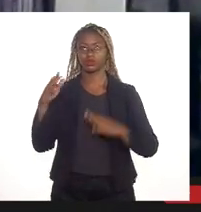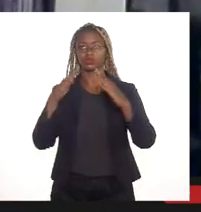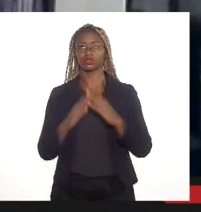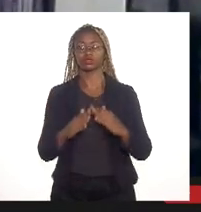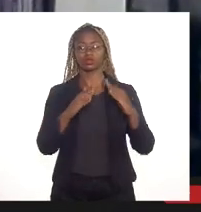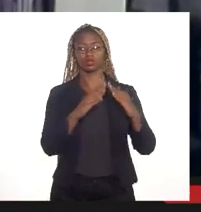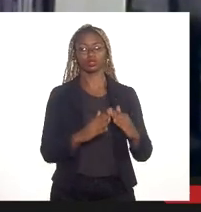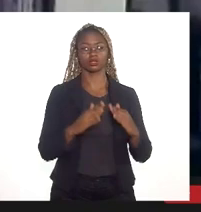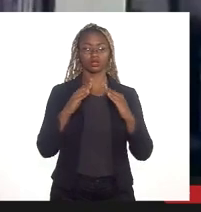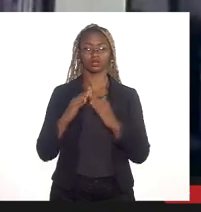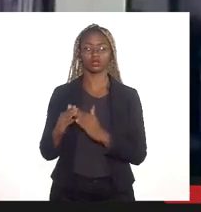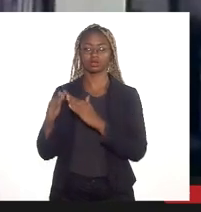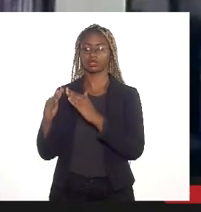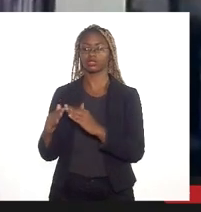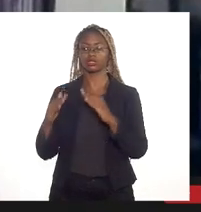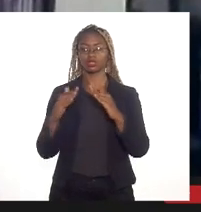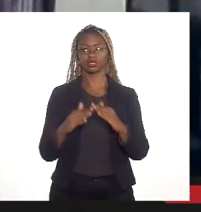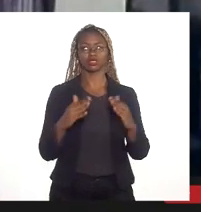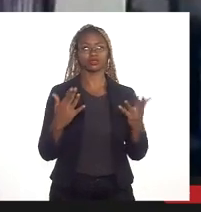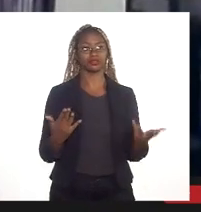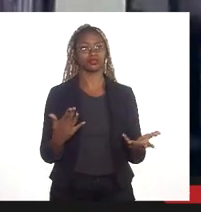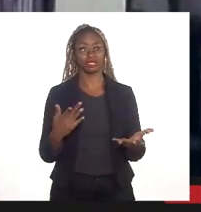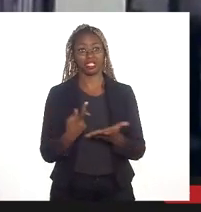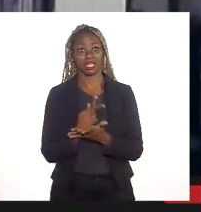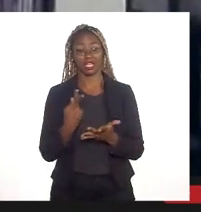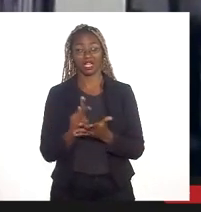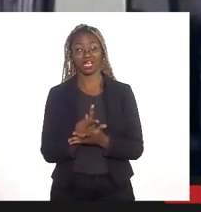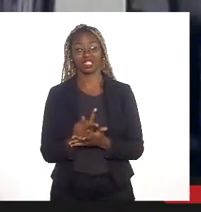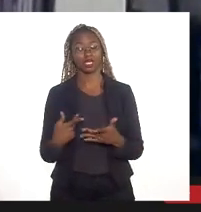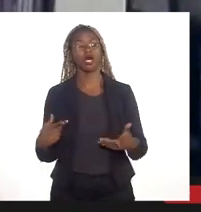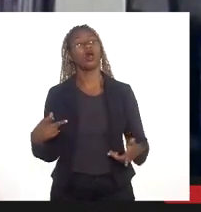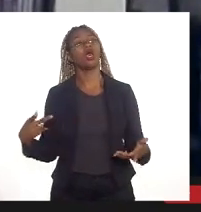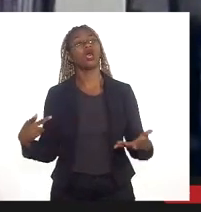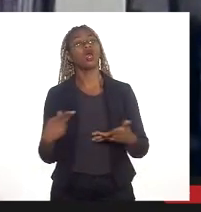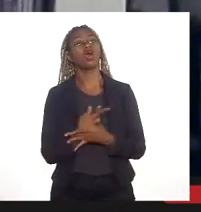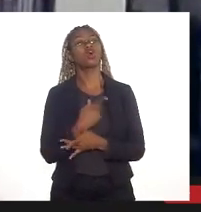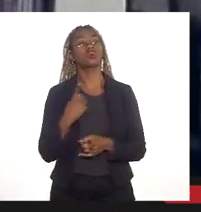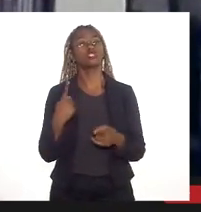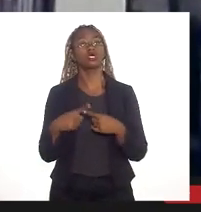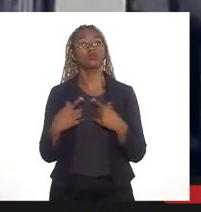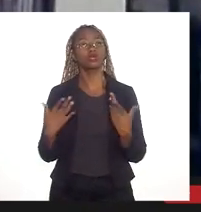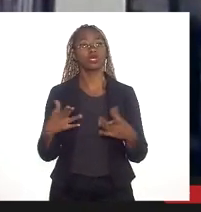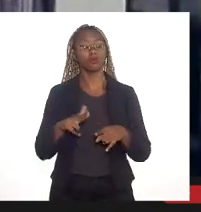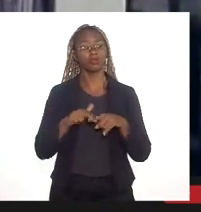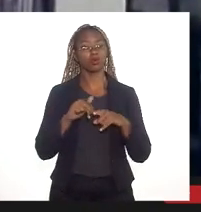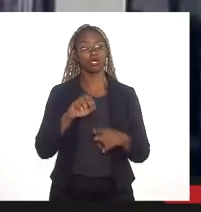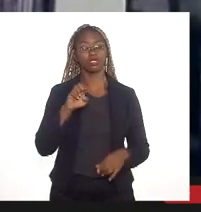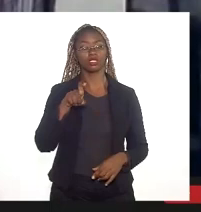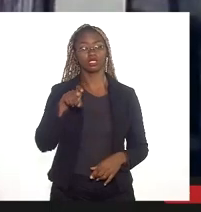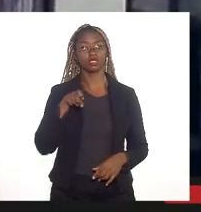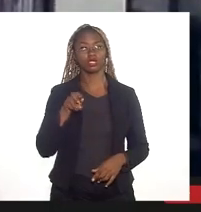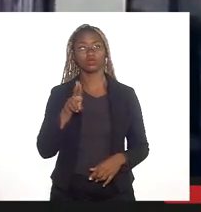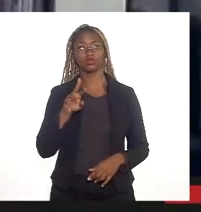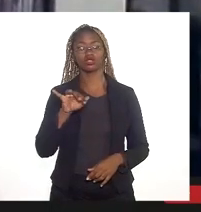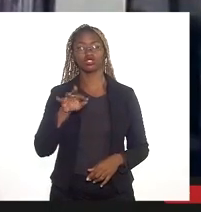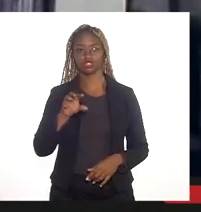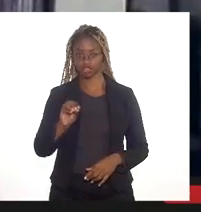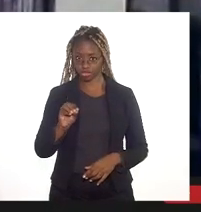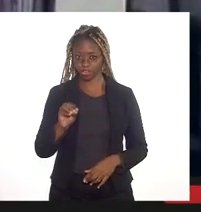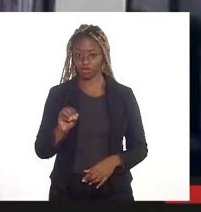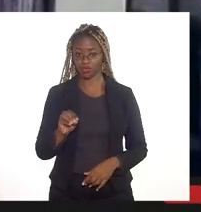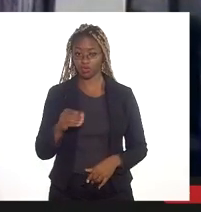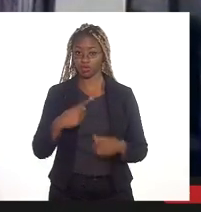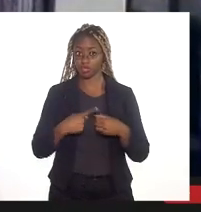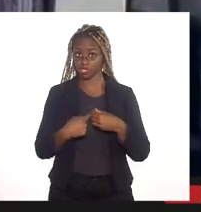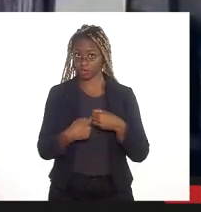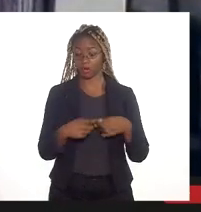irregulares acontecem exatamente por conta dos executivos municipais que não têm também